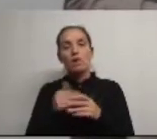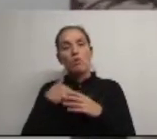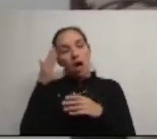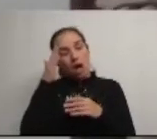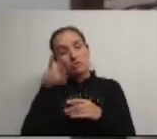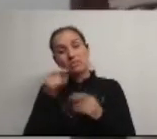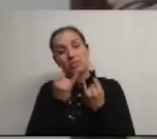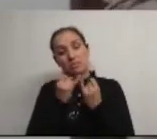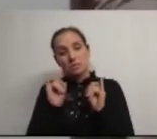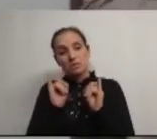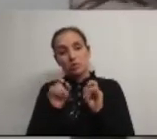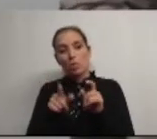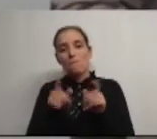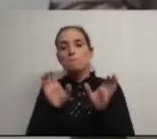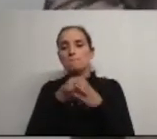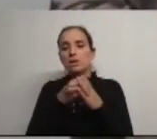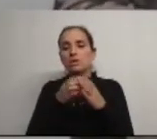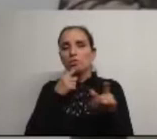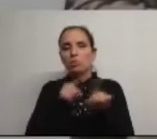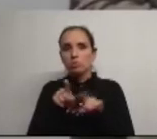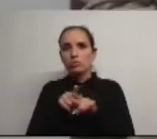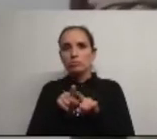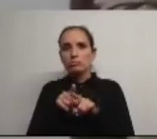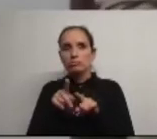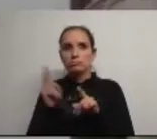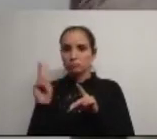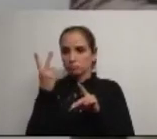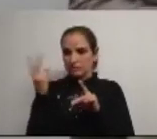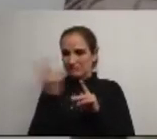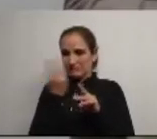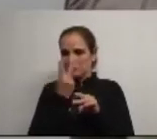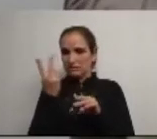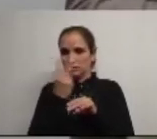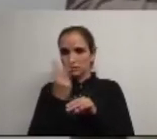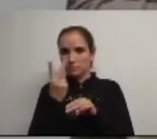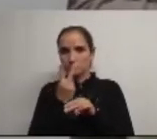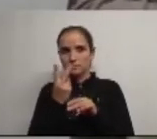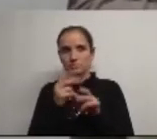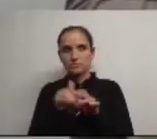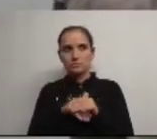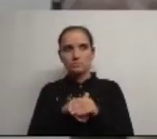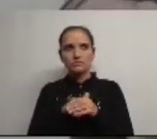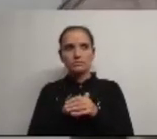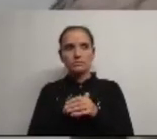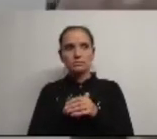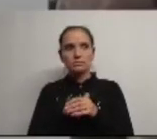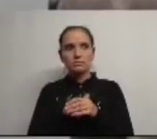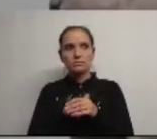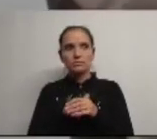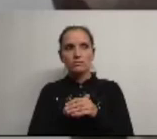independentemente do partido político pelos quais estes eleitos foram